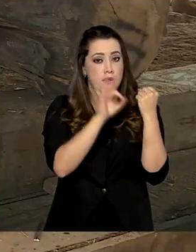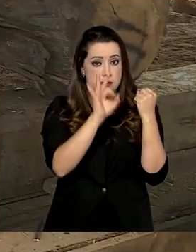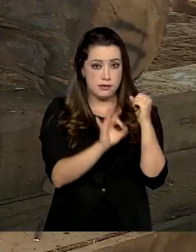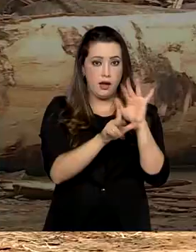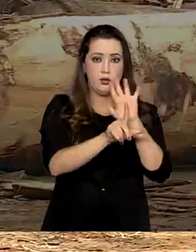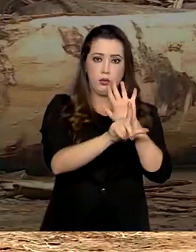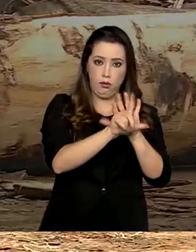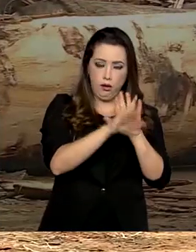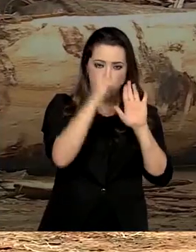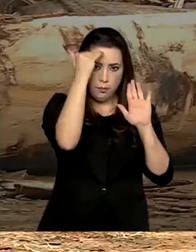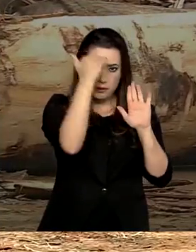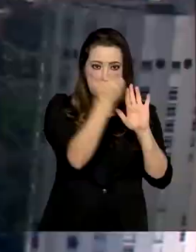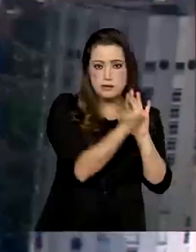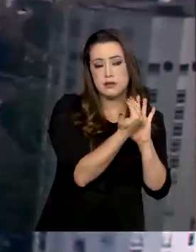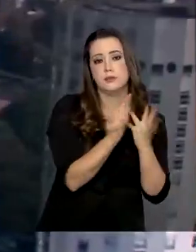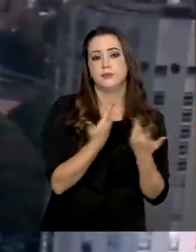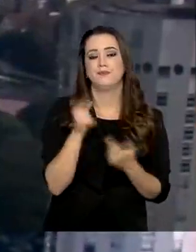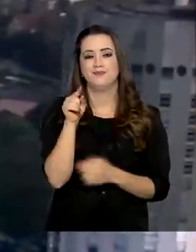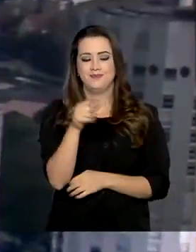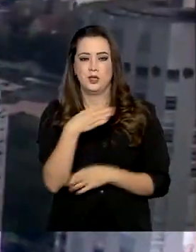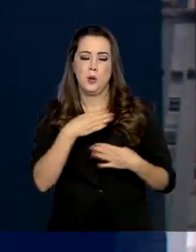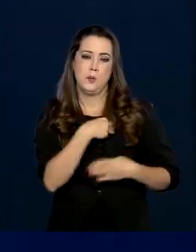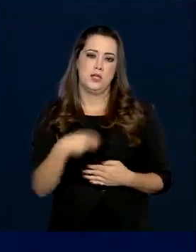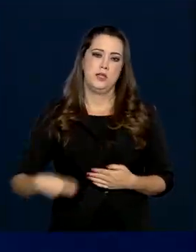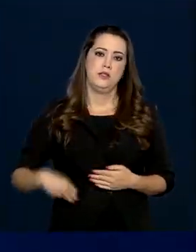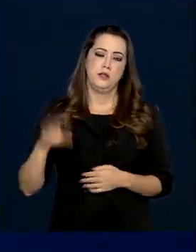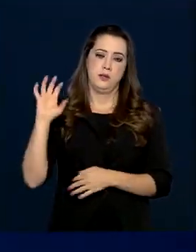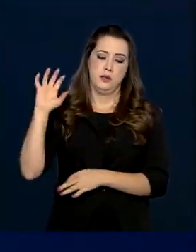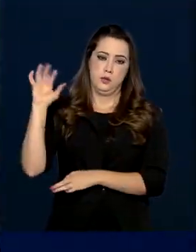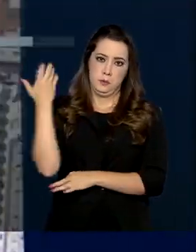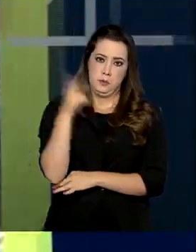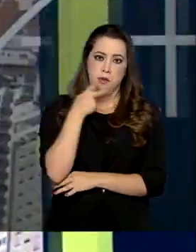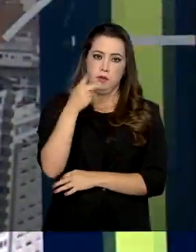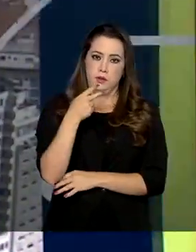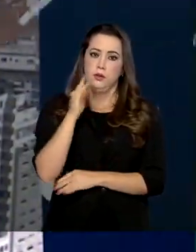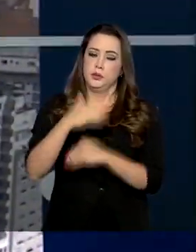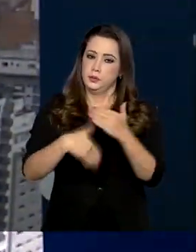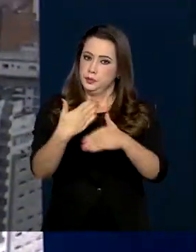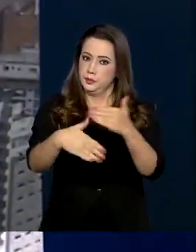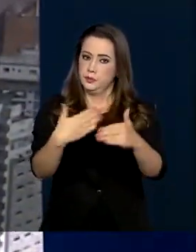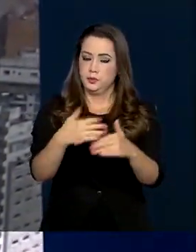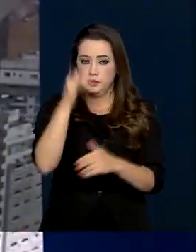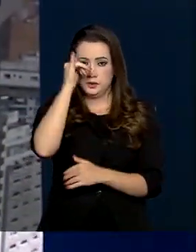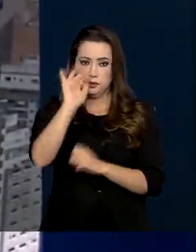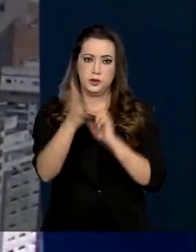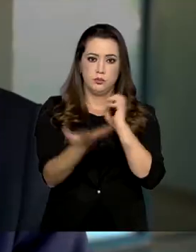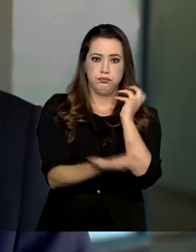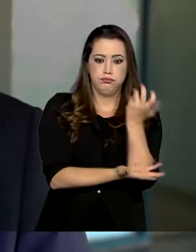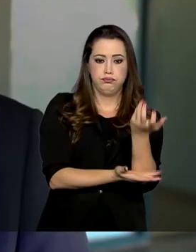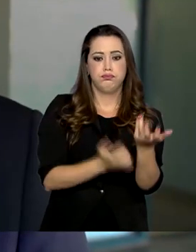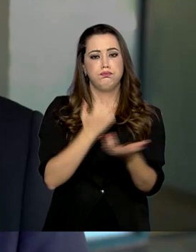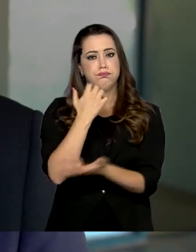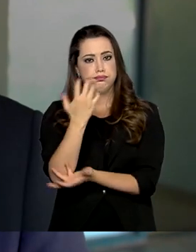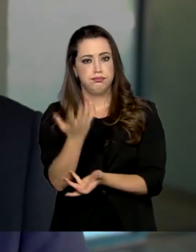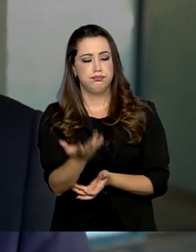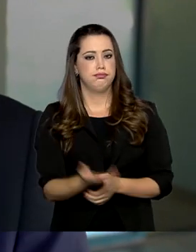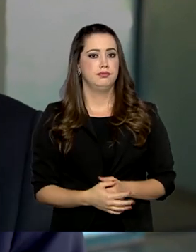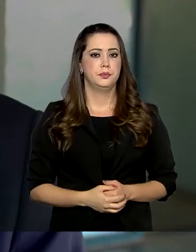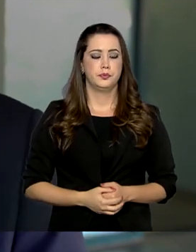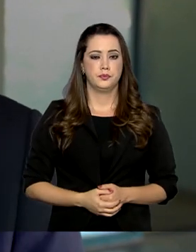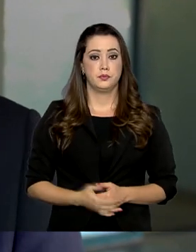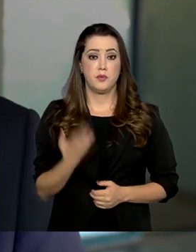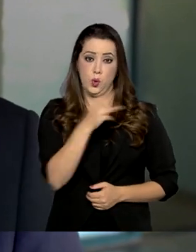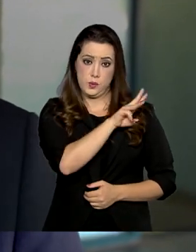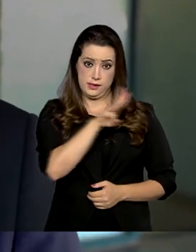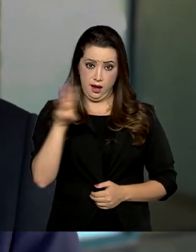do Meio Ambiente, Ricardo Salles, este é mais um passo para avançar no combate ao desmatamento. O Sinaflor+, já é um